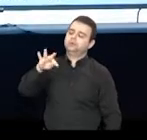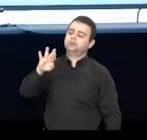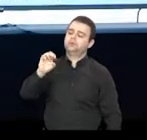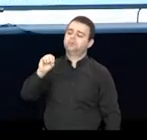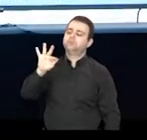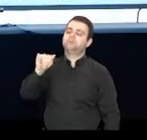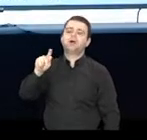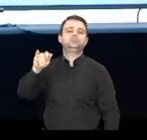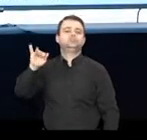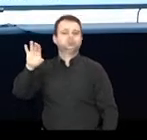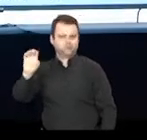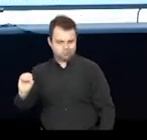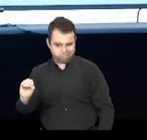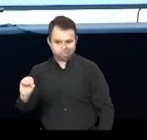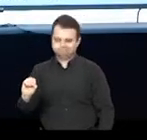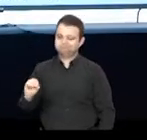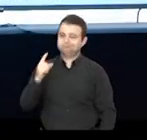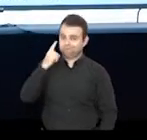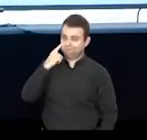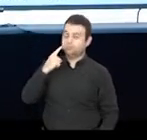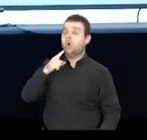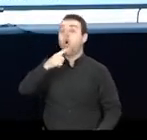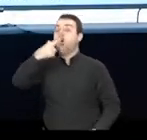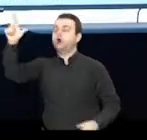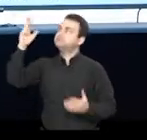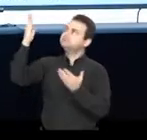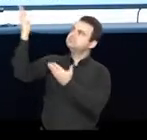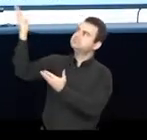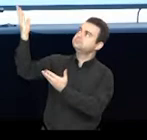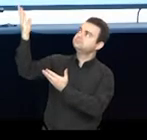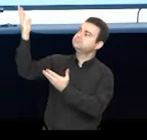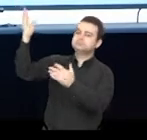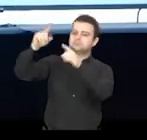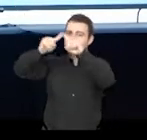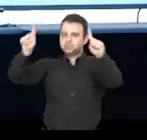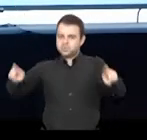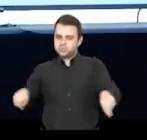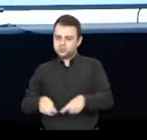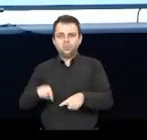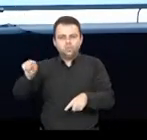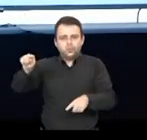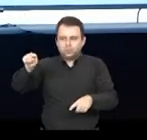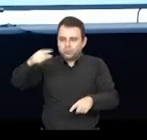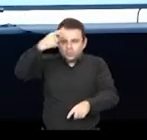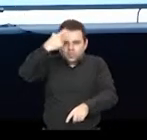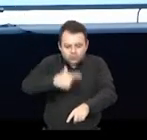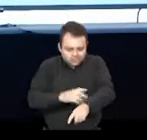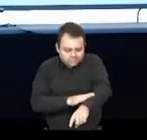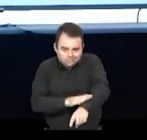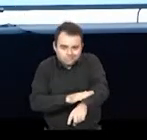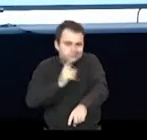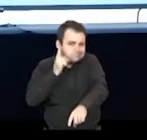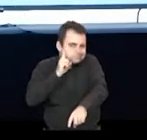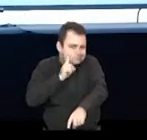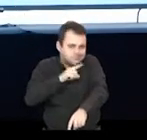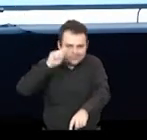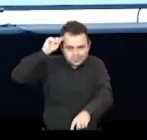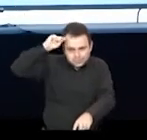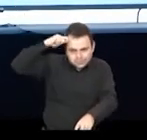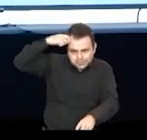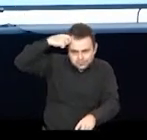releitura, ou nesta versão do abapuru, ele já tem pele escura, ele está na rua,